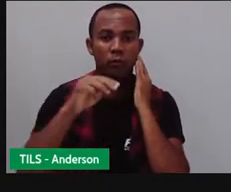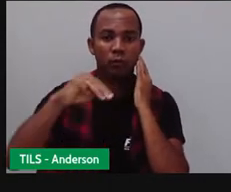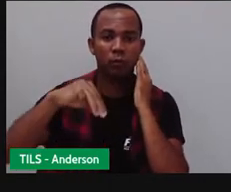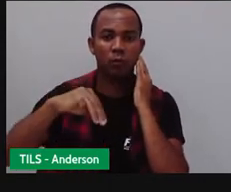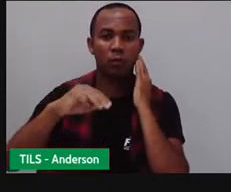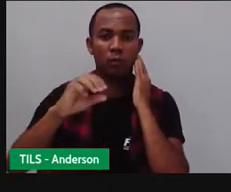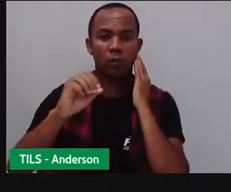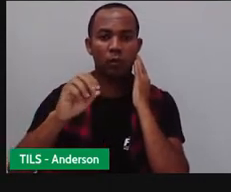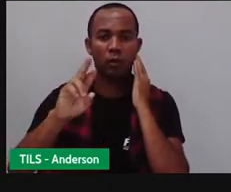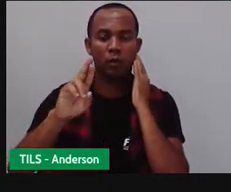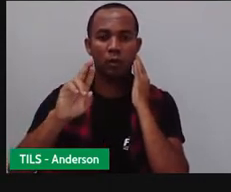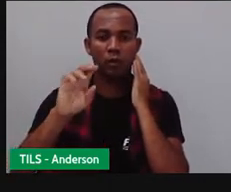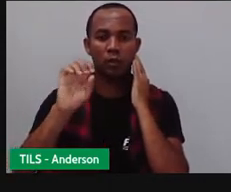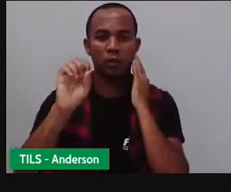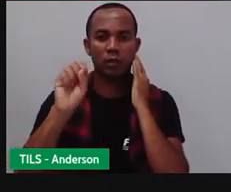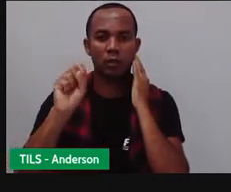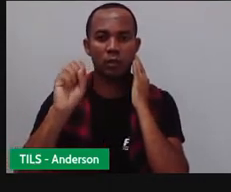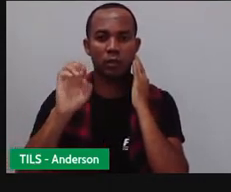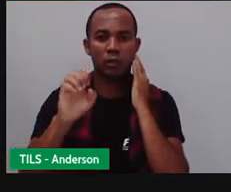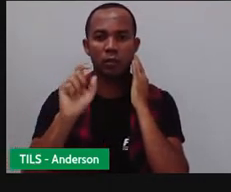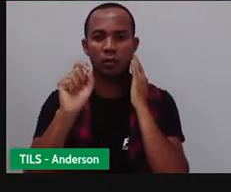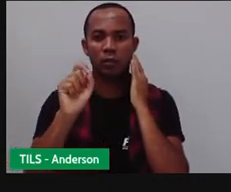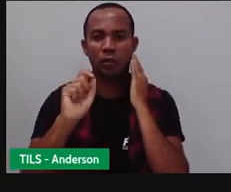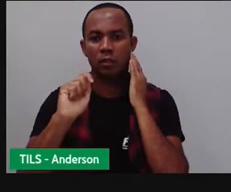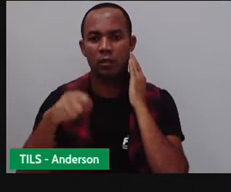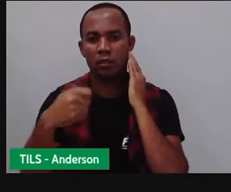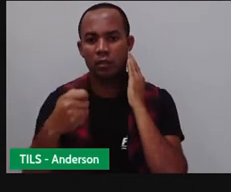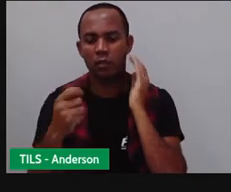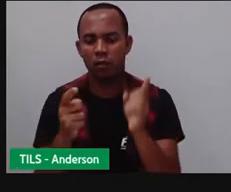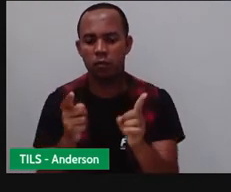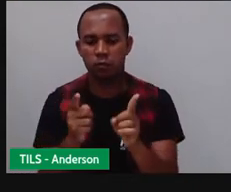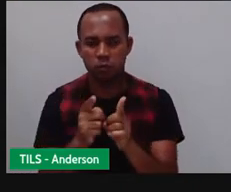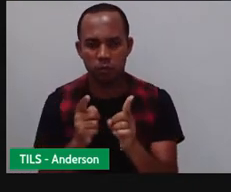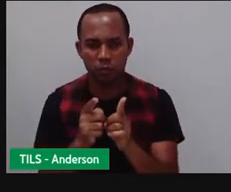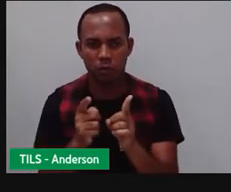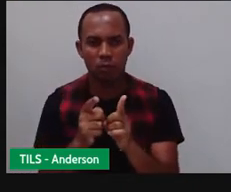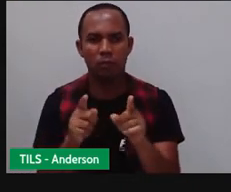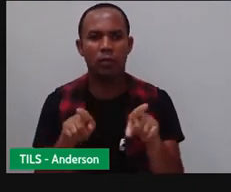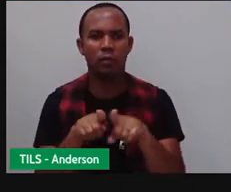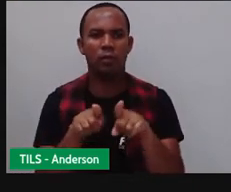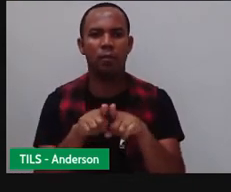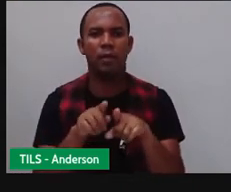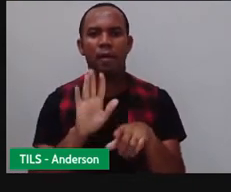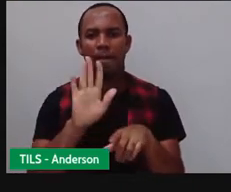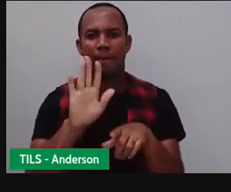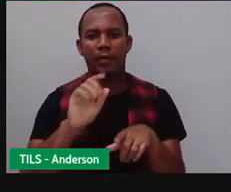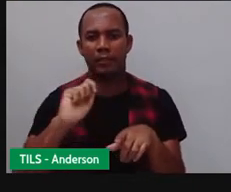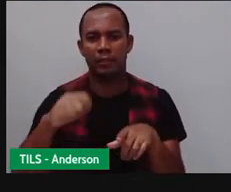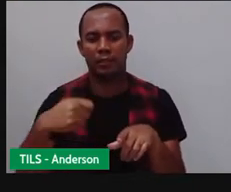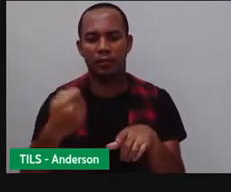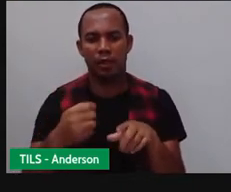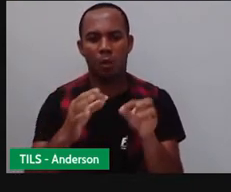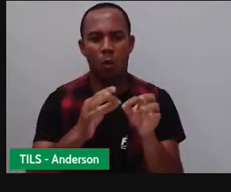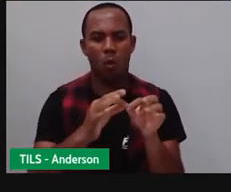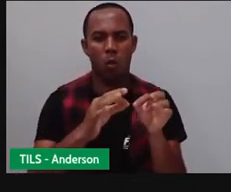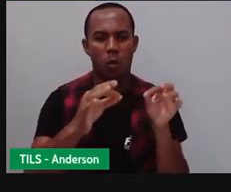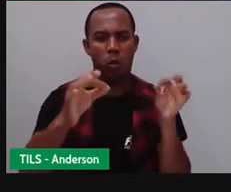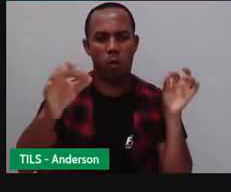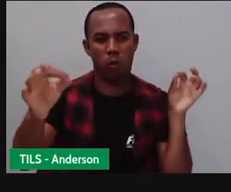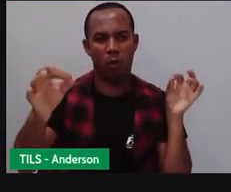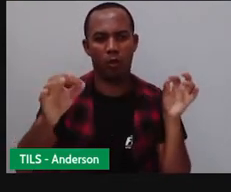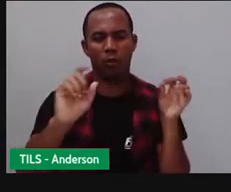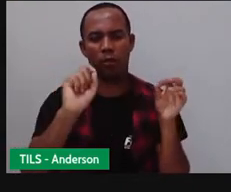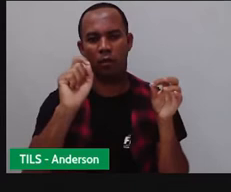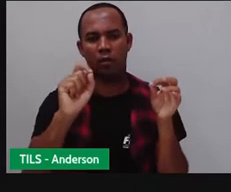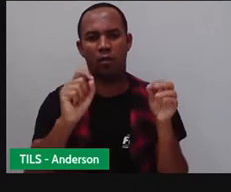pontinho é um sinal curto, né? E para cada tracinho era um sinal longo. Então, seria o A, por